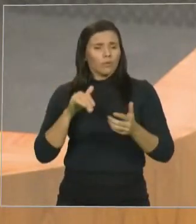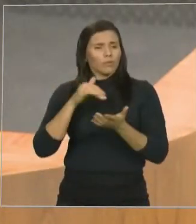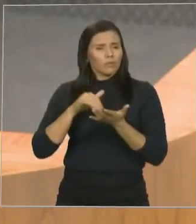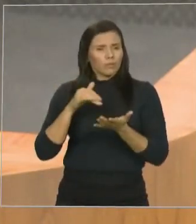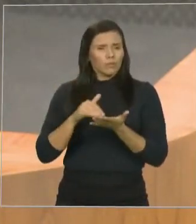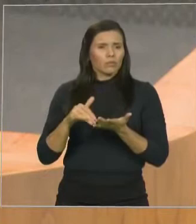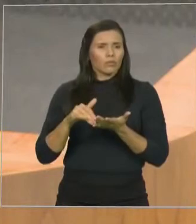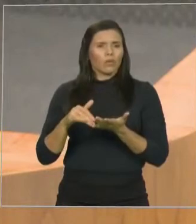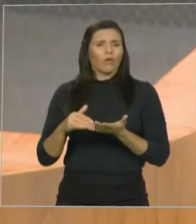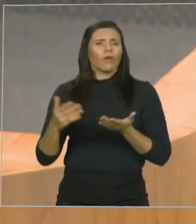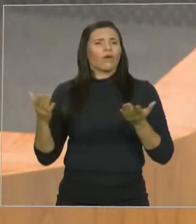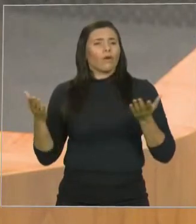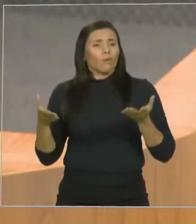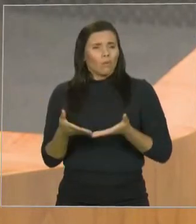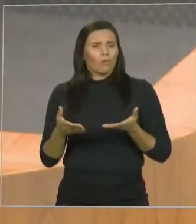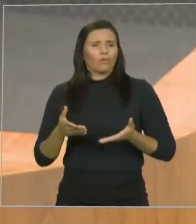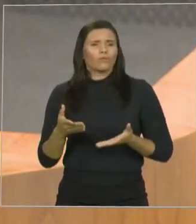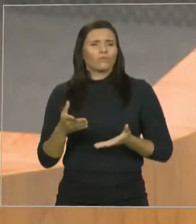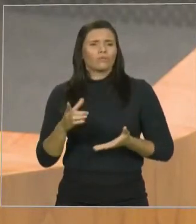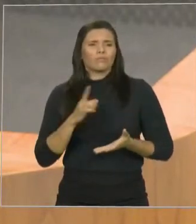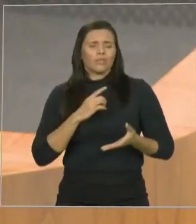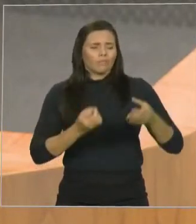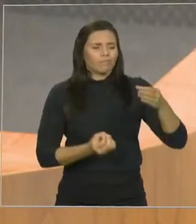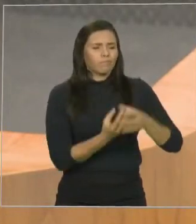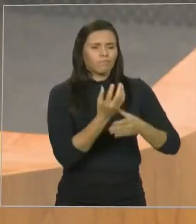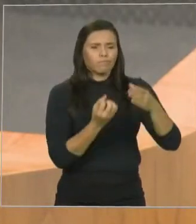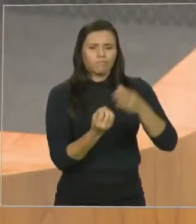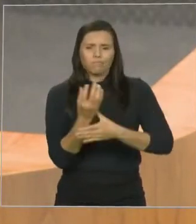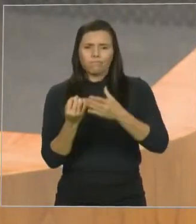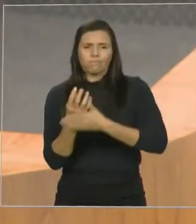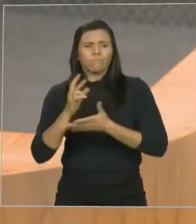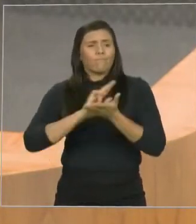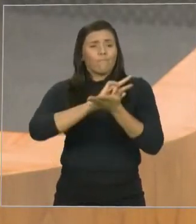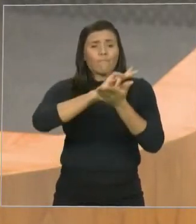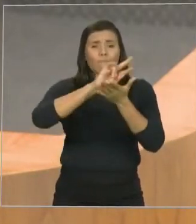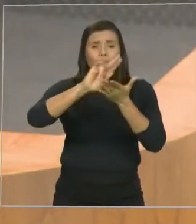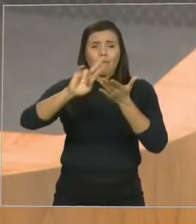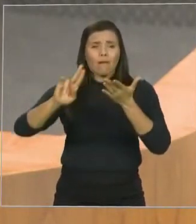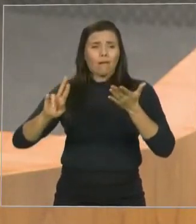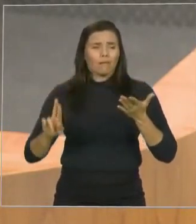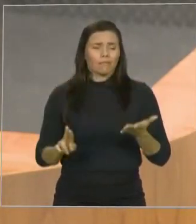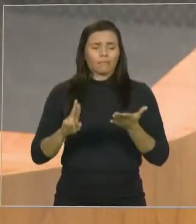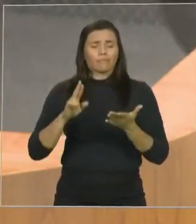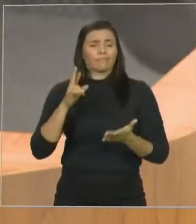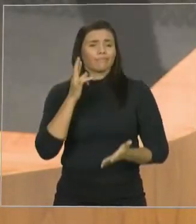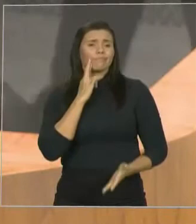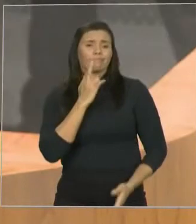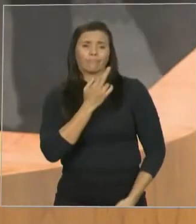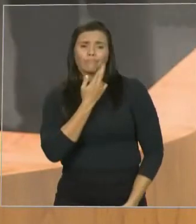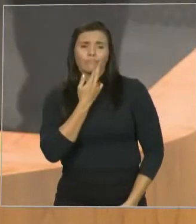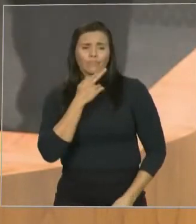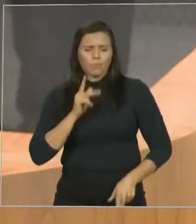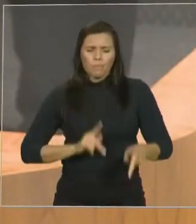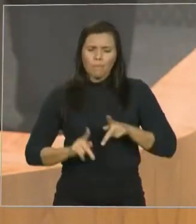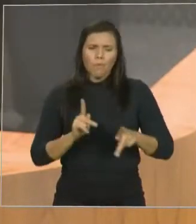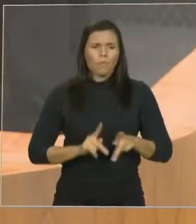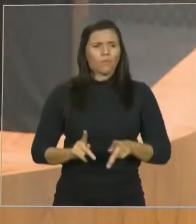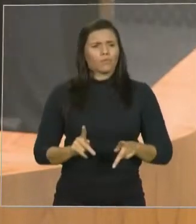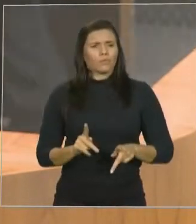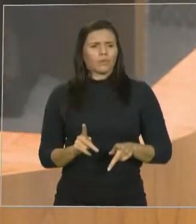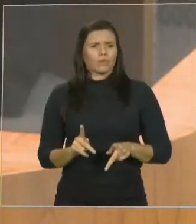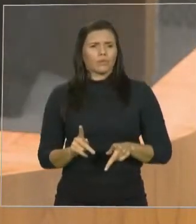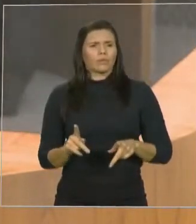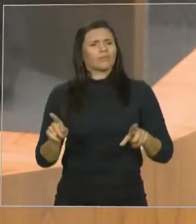restaurantes populares no estado do Maranhão, assim como triplicou o número de refeições que estão